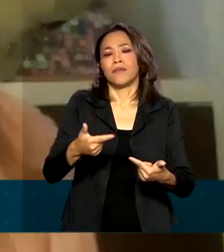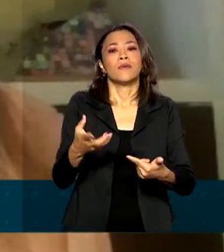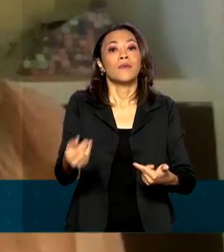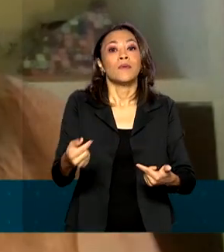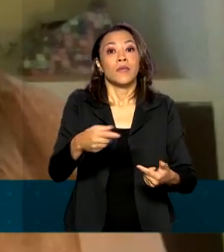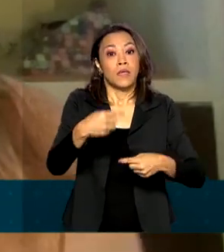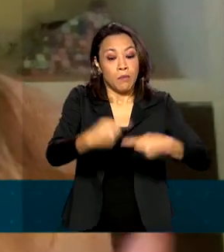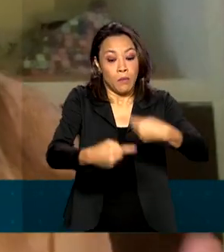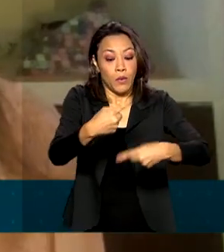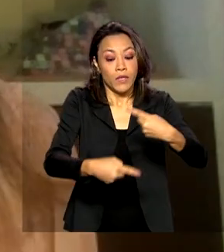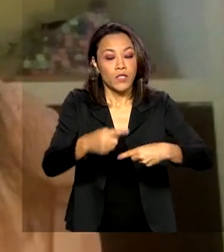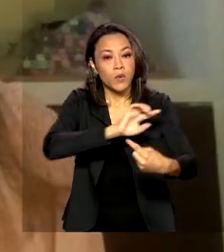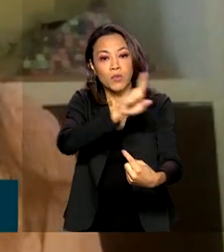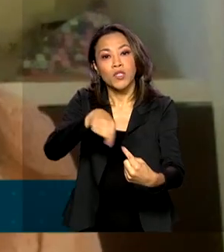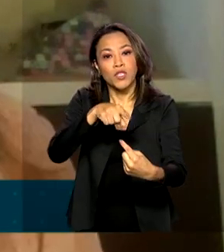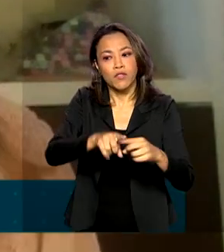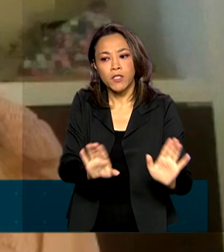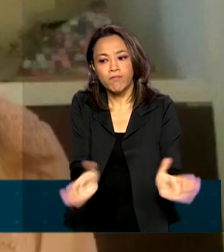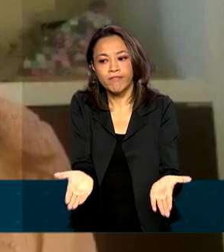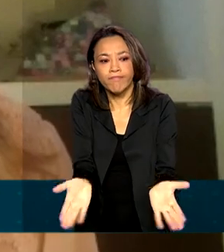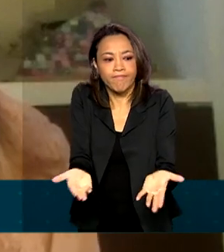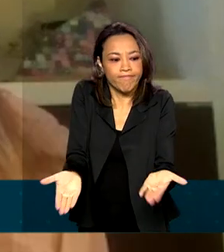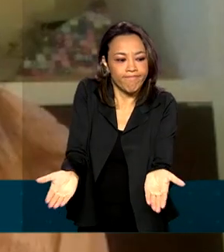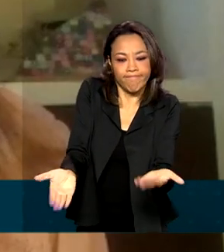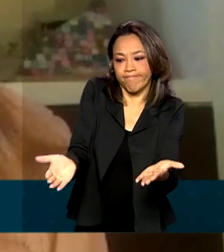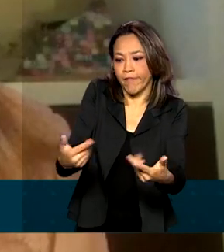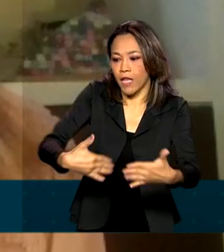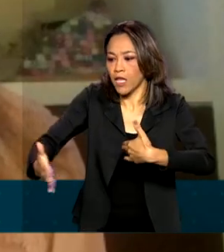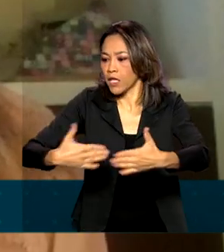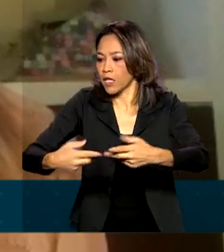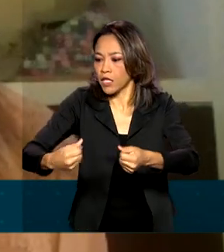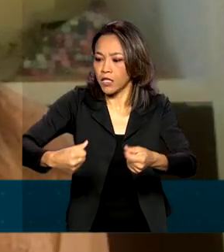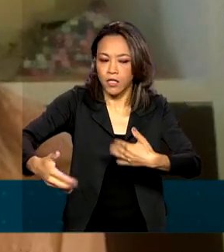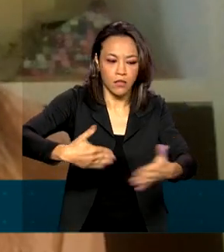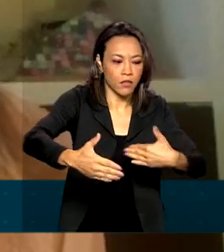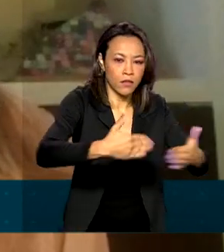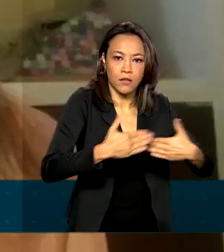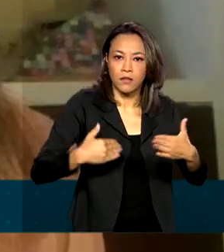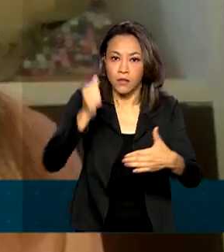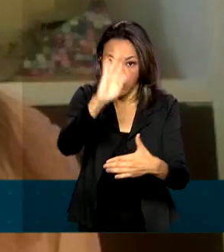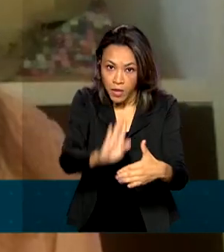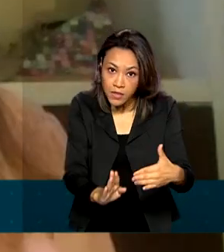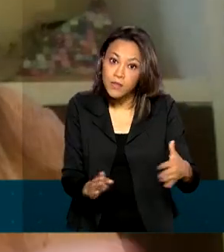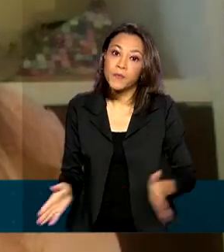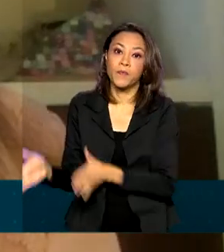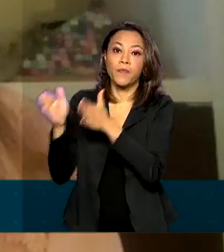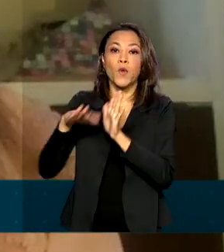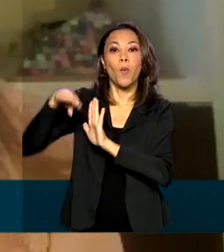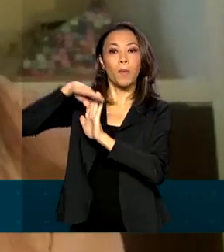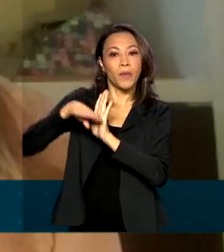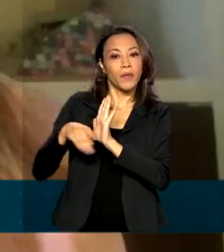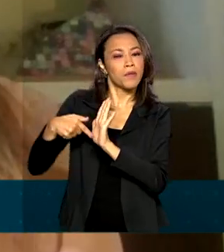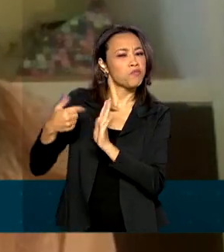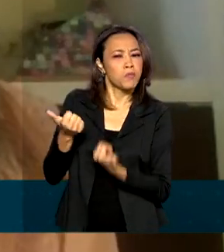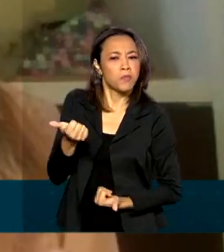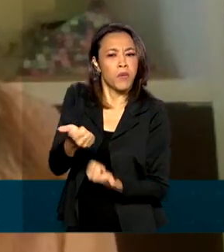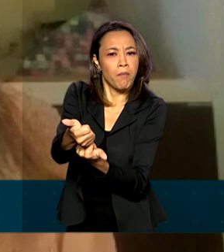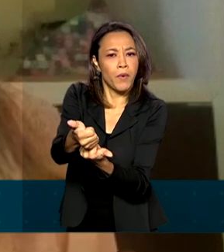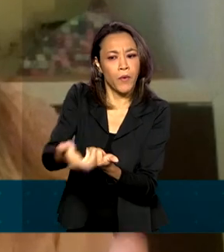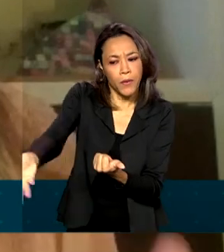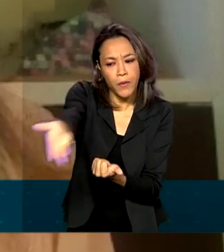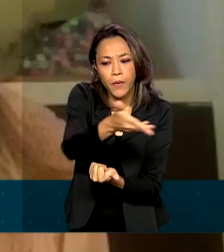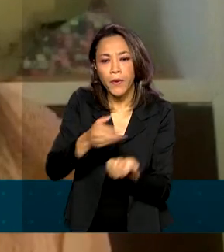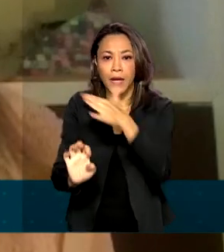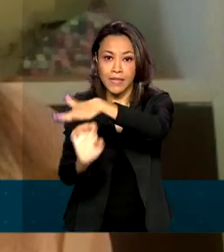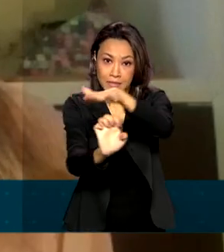fomentar o ambiente de negócios no Brasil. O Programa Nacional de Apoio às Microempresas e Empresas